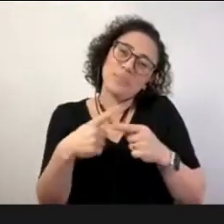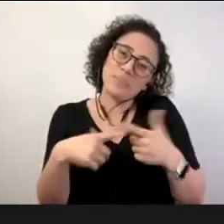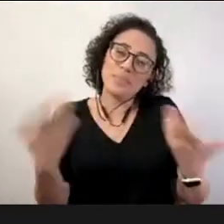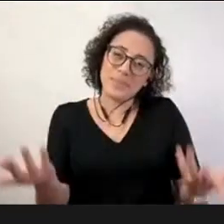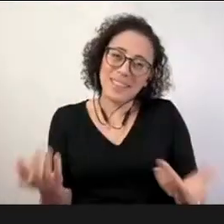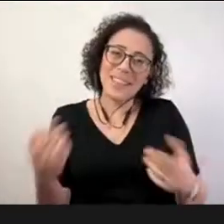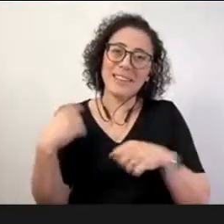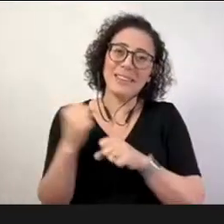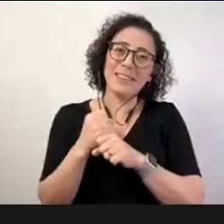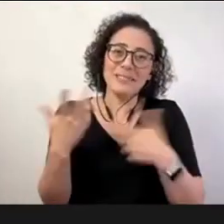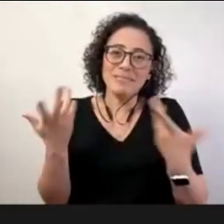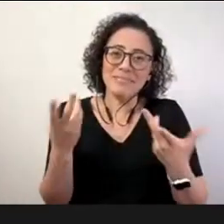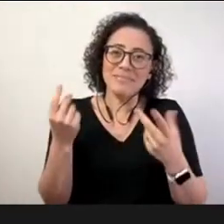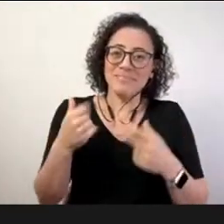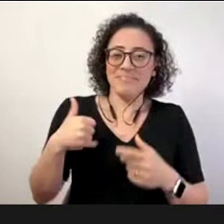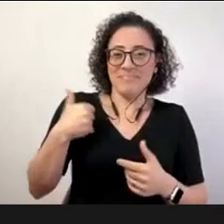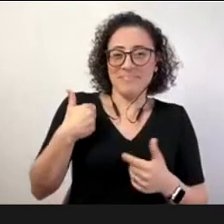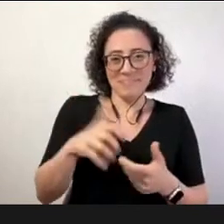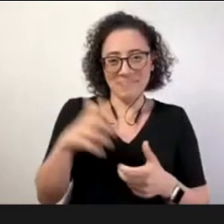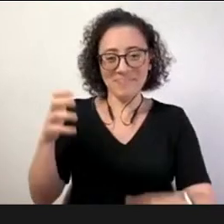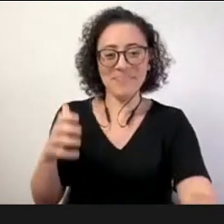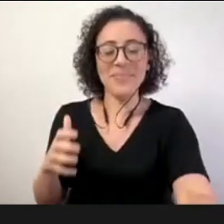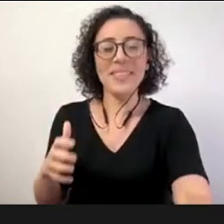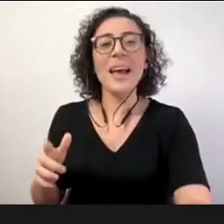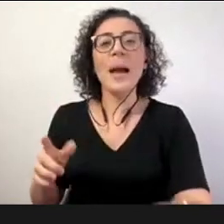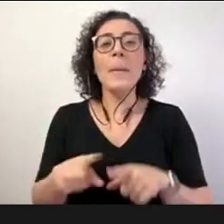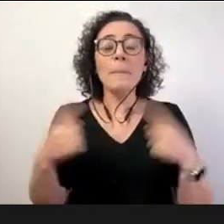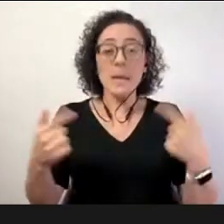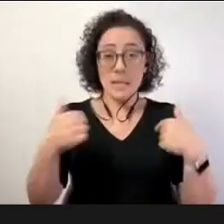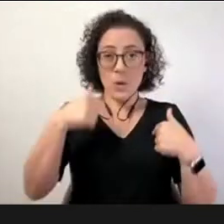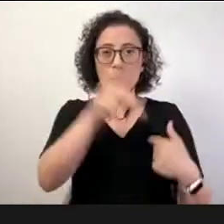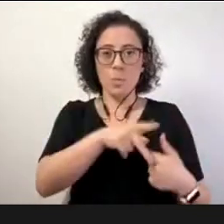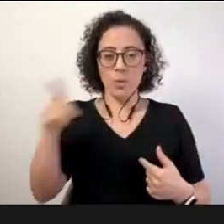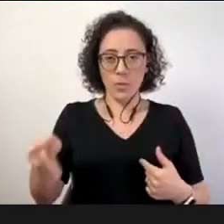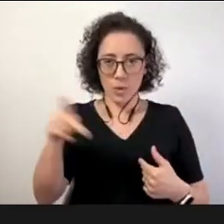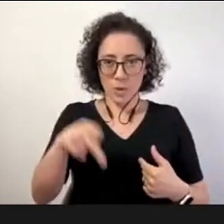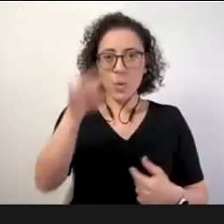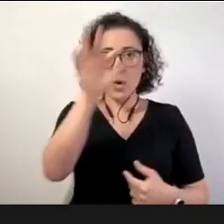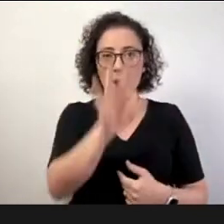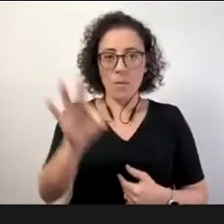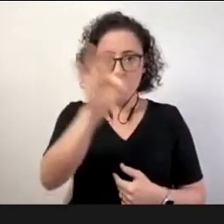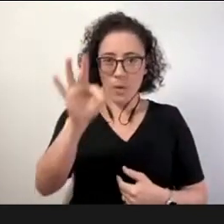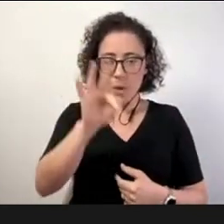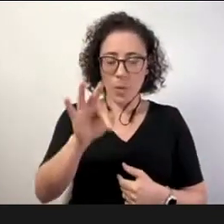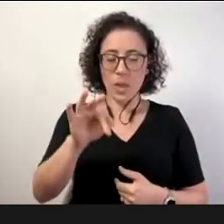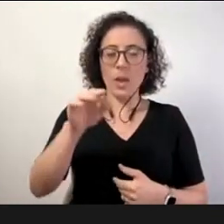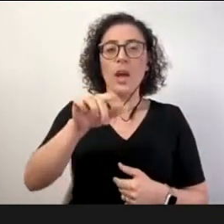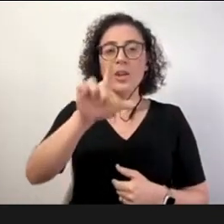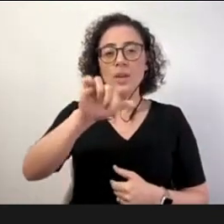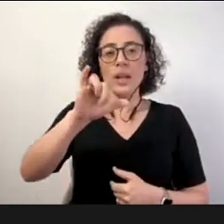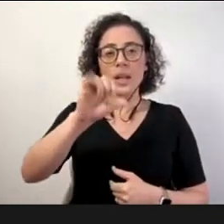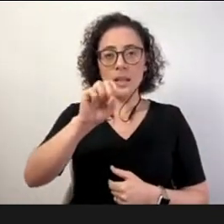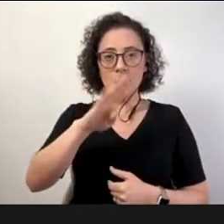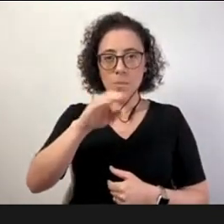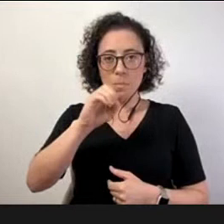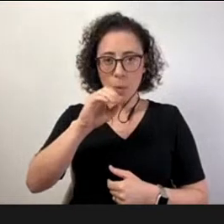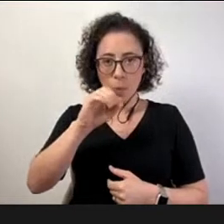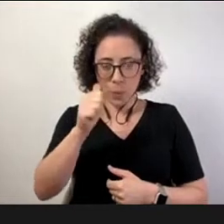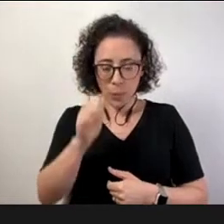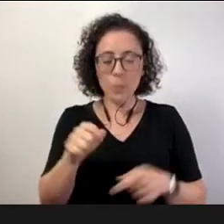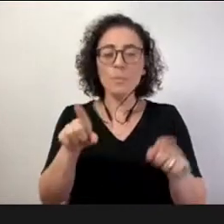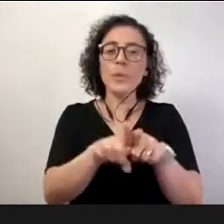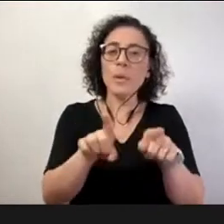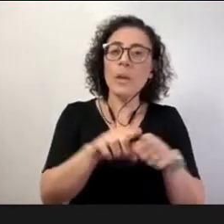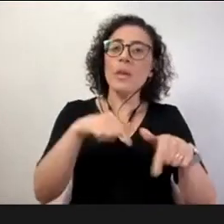mas basicamente eu sou professor da Universidade de Lisboa, sou professor titular da Universidade de Lisboa e atualmente eu sou conselheiro nacional de